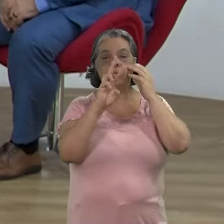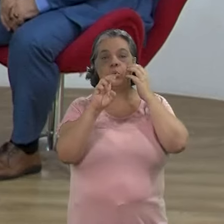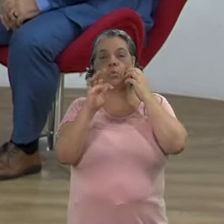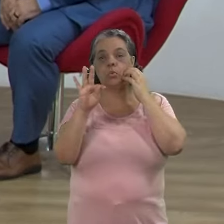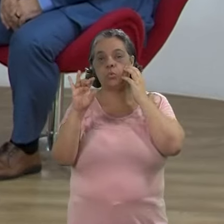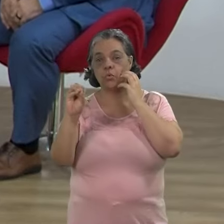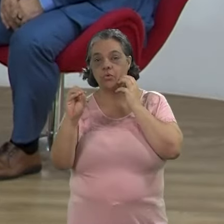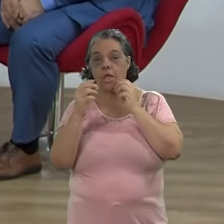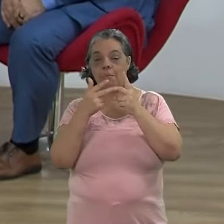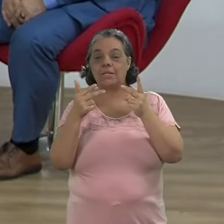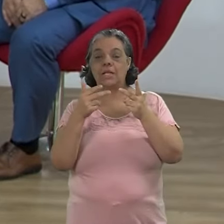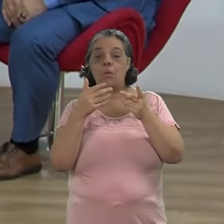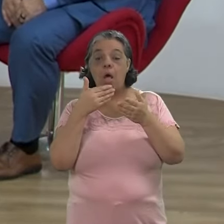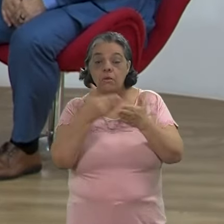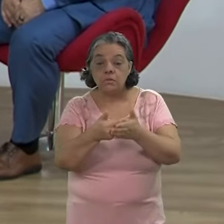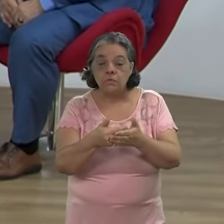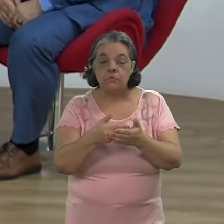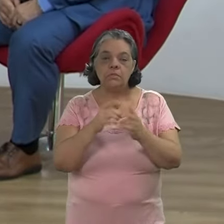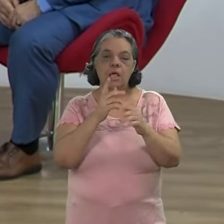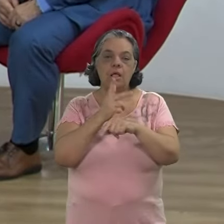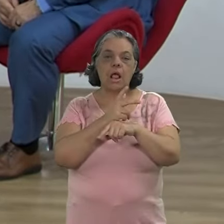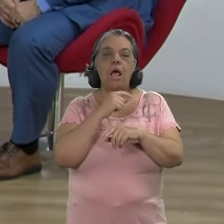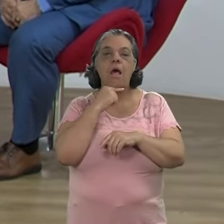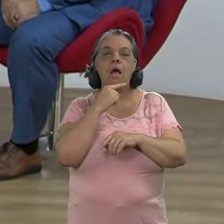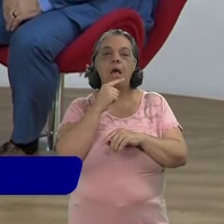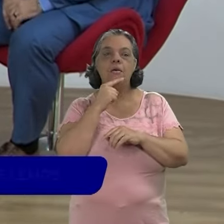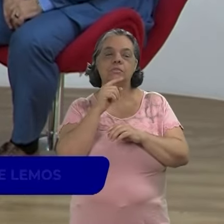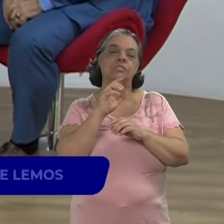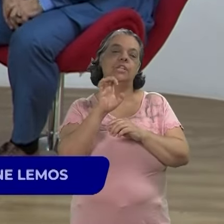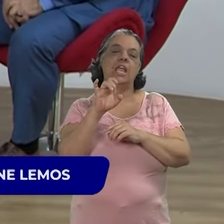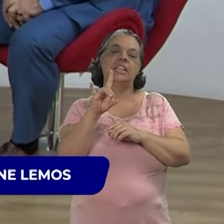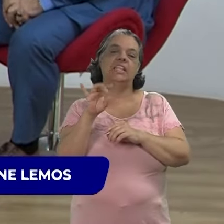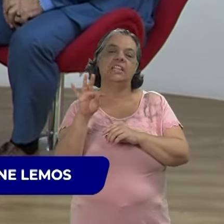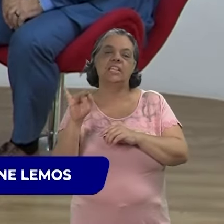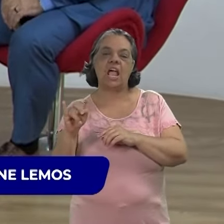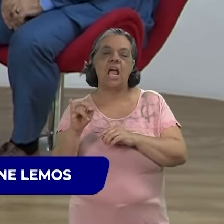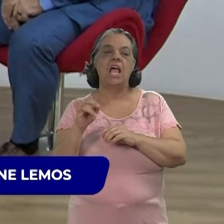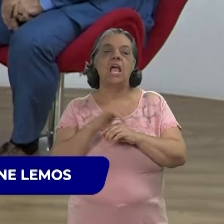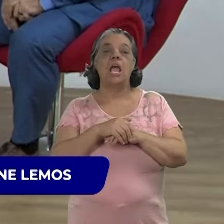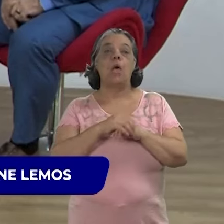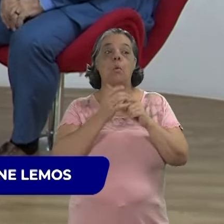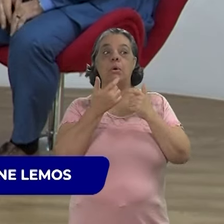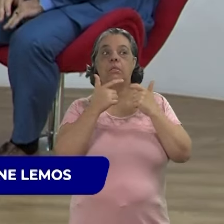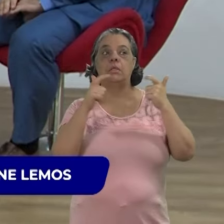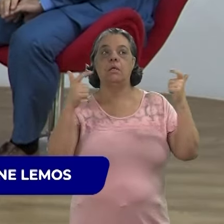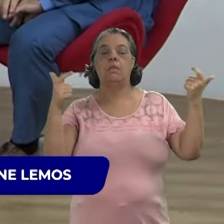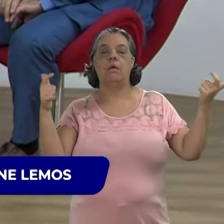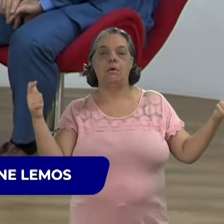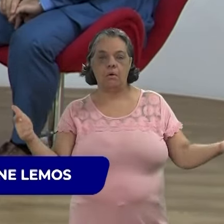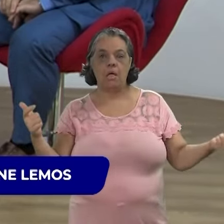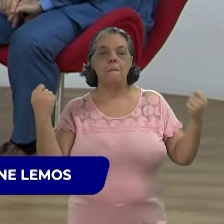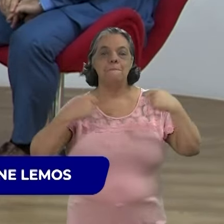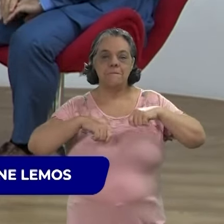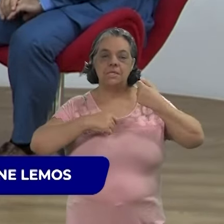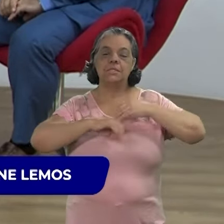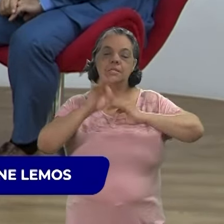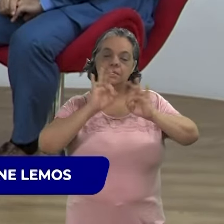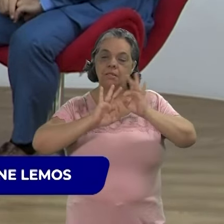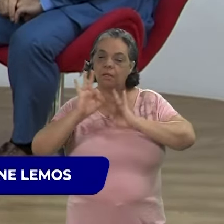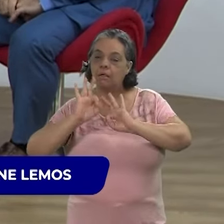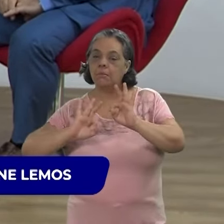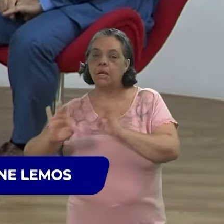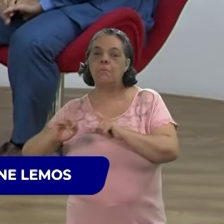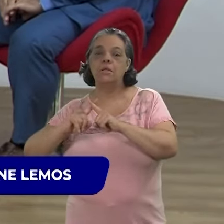brutos é o material assim que você grava antes de passar pela ilha de edição é um material enorme que ainda precisa ser muito